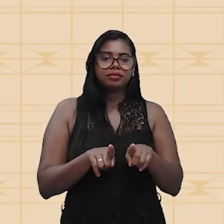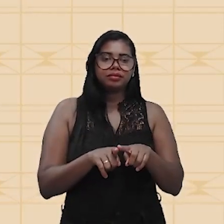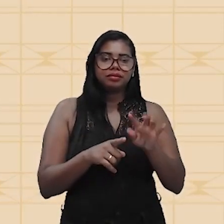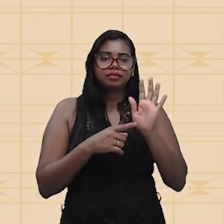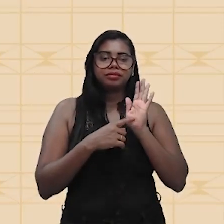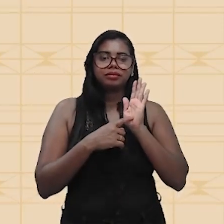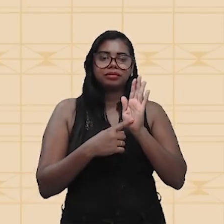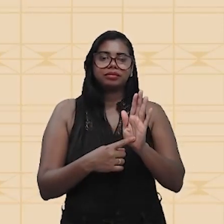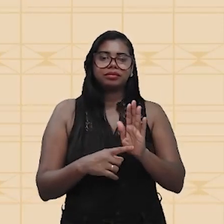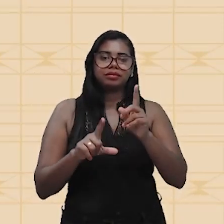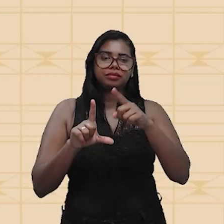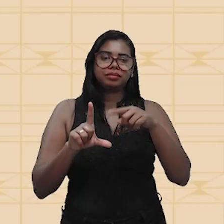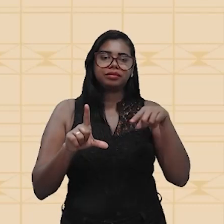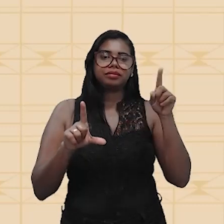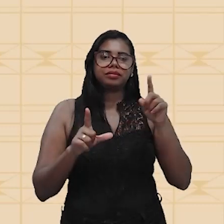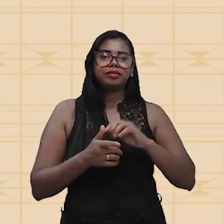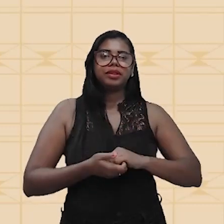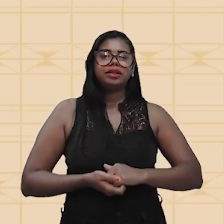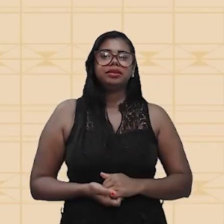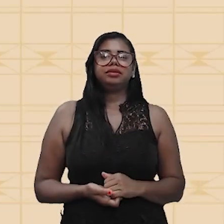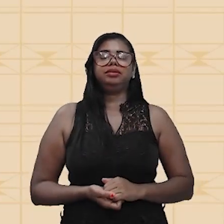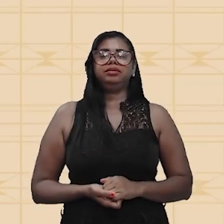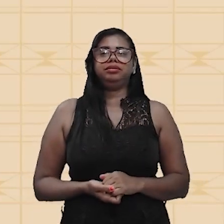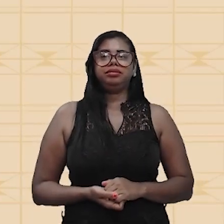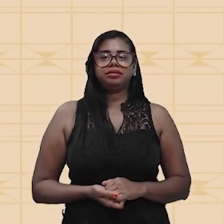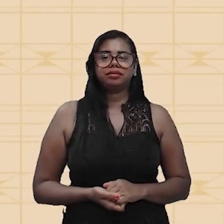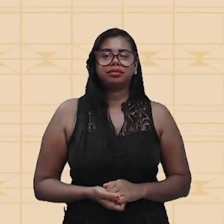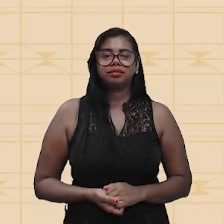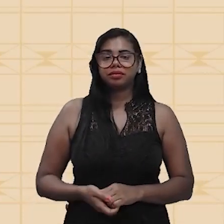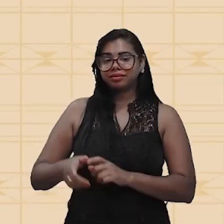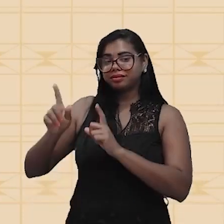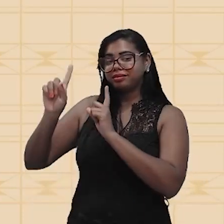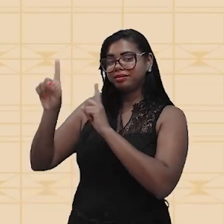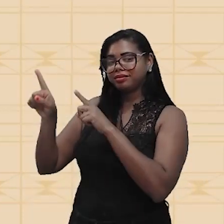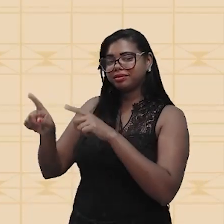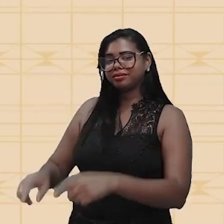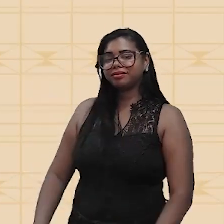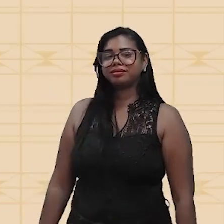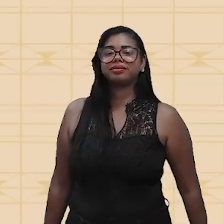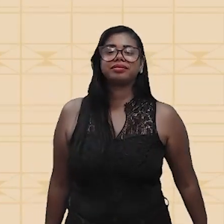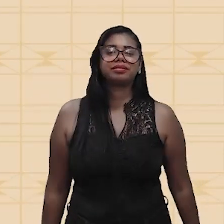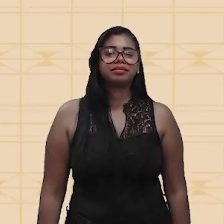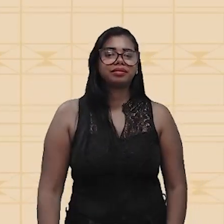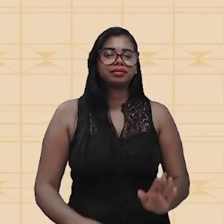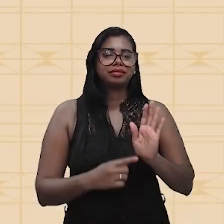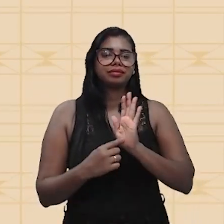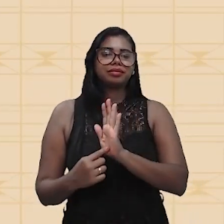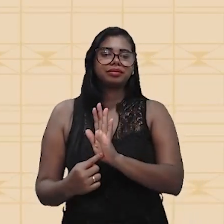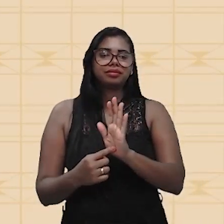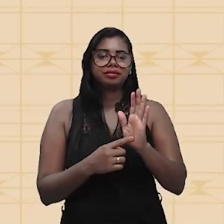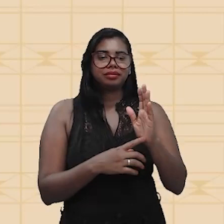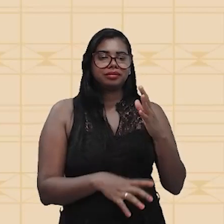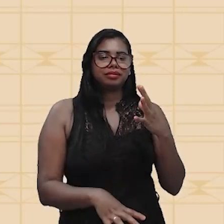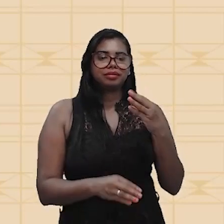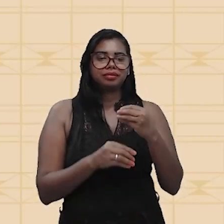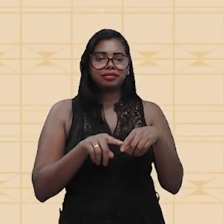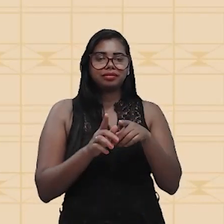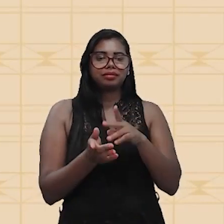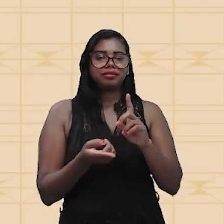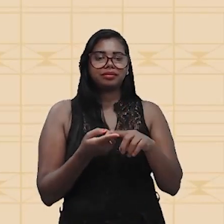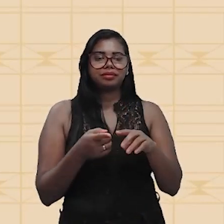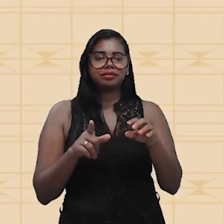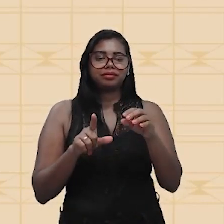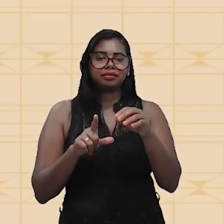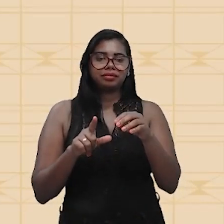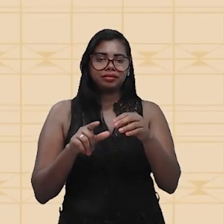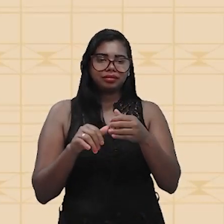no gráfico. O que vocês estão vendo aí nessa tabela são unidades, prefixos, que são atribuídos à corrente elétrica.